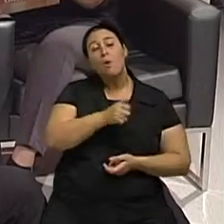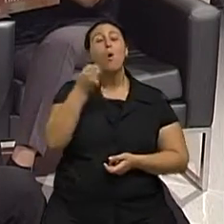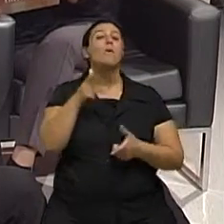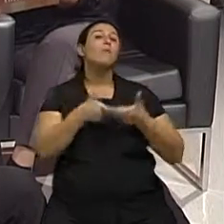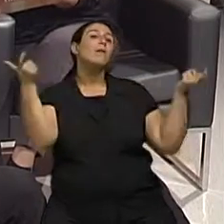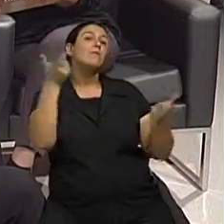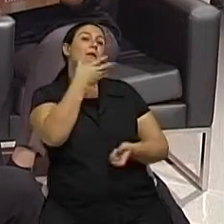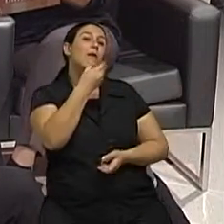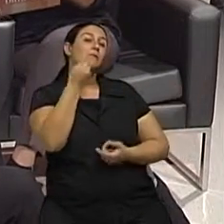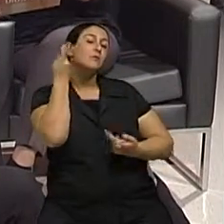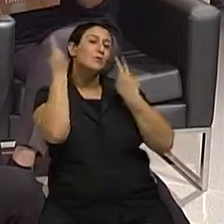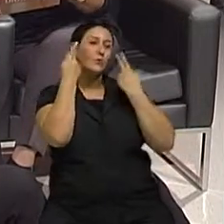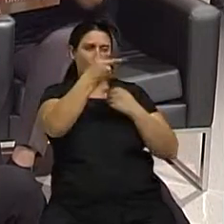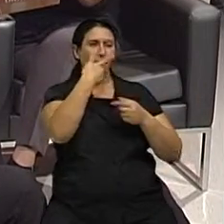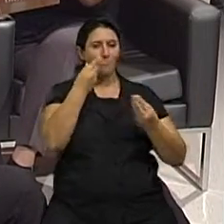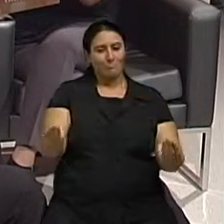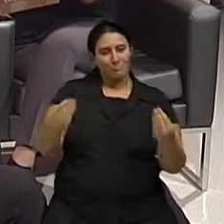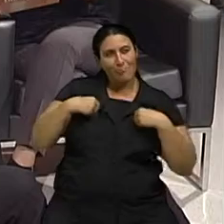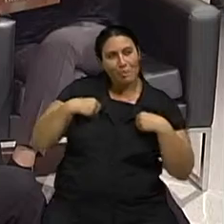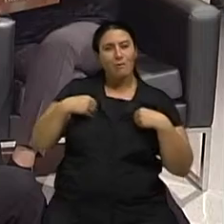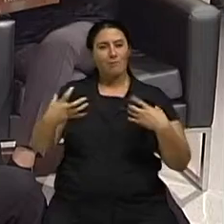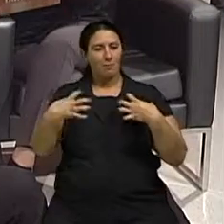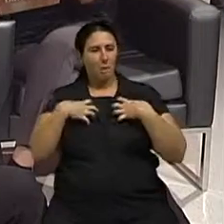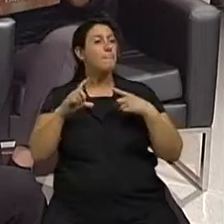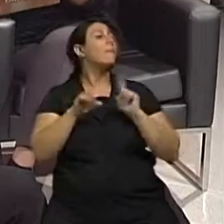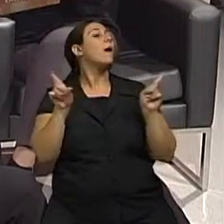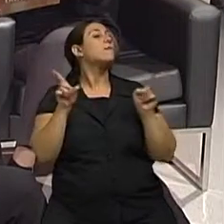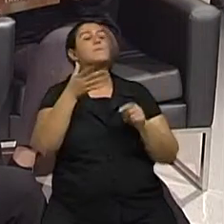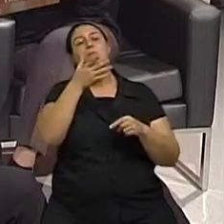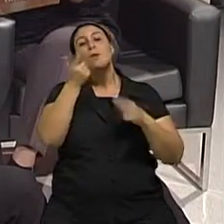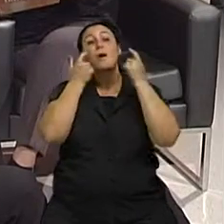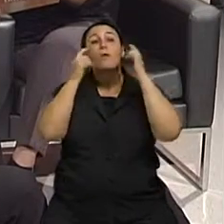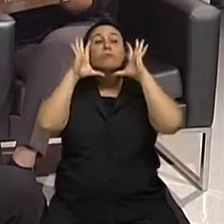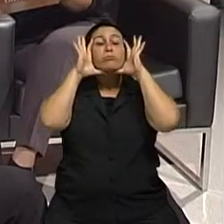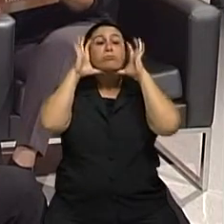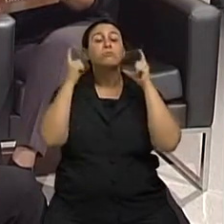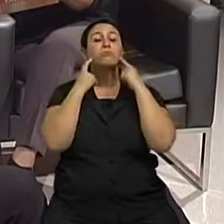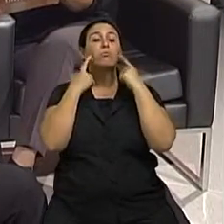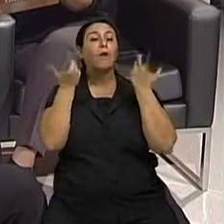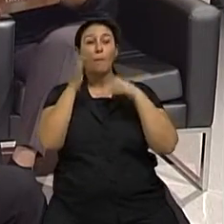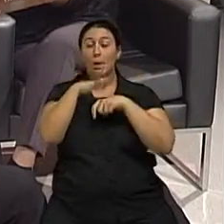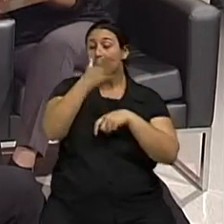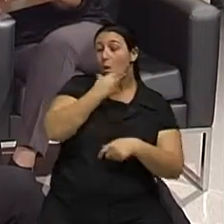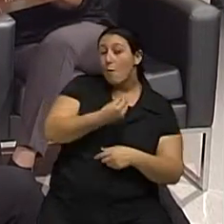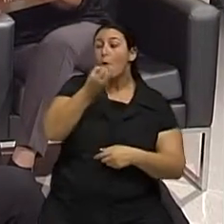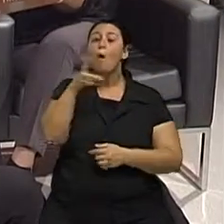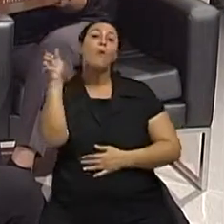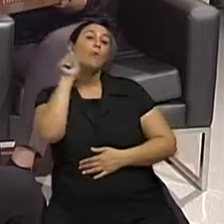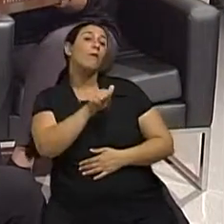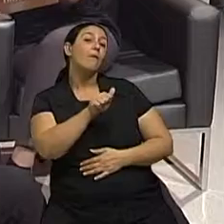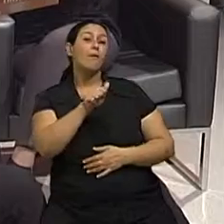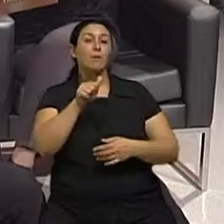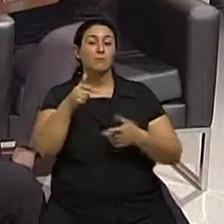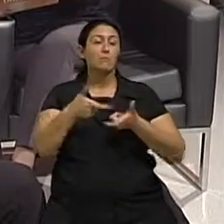exemplo, o senhor falou em cirurgia de mama, em colocação de silicone, mas no rosto, mais mulheres ainda continuam fazendo, calculo eu,